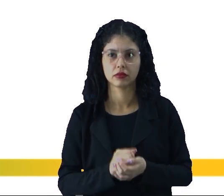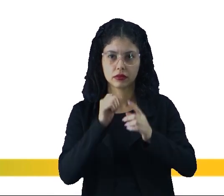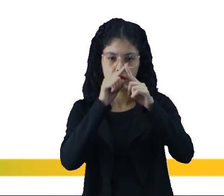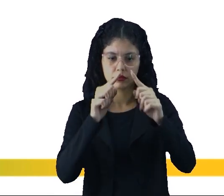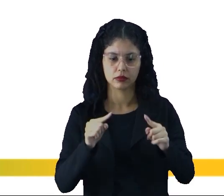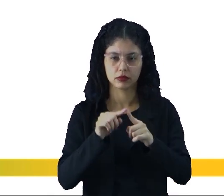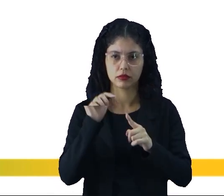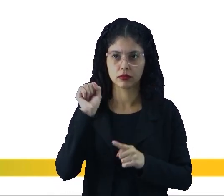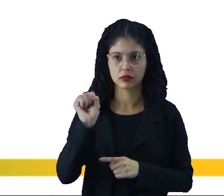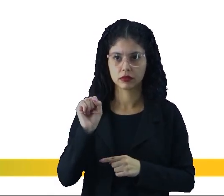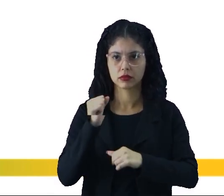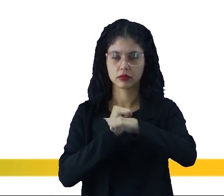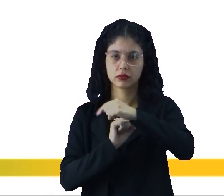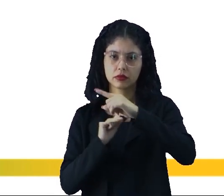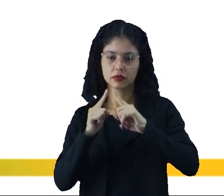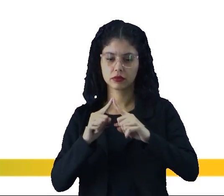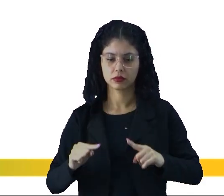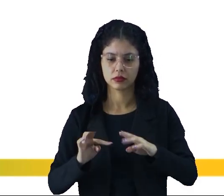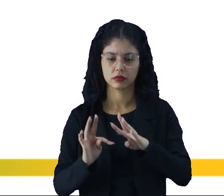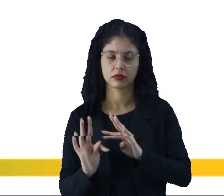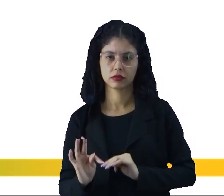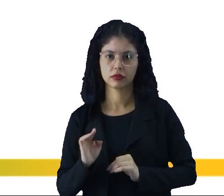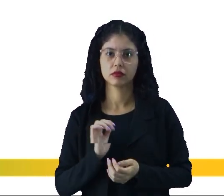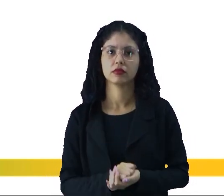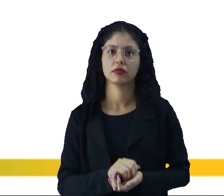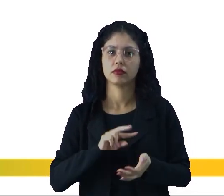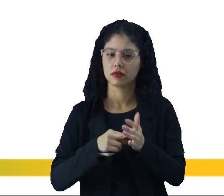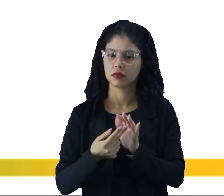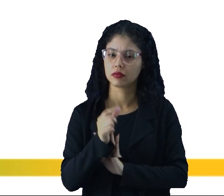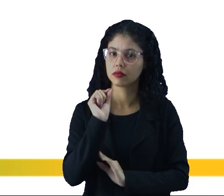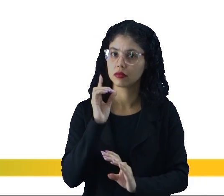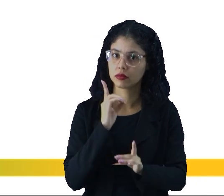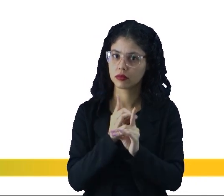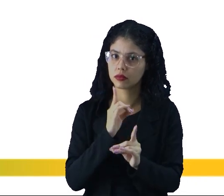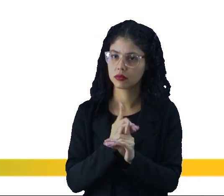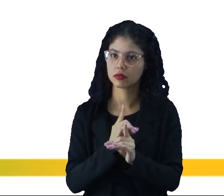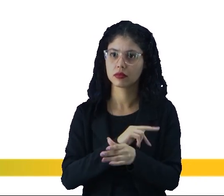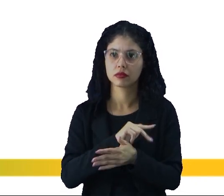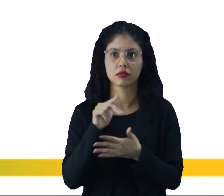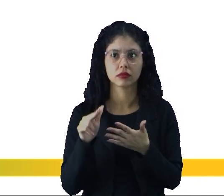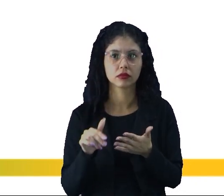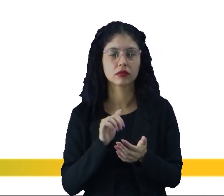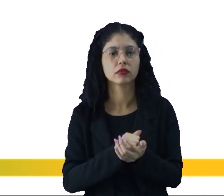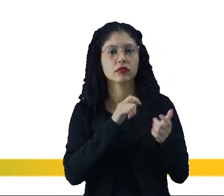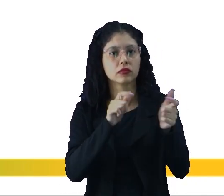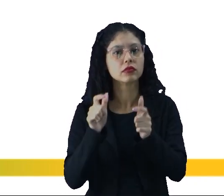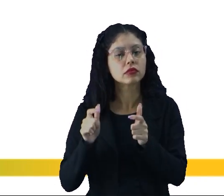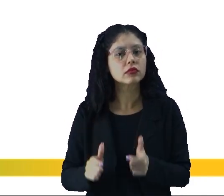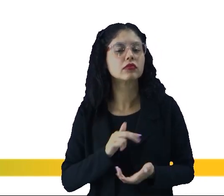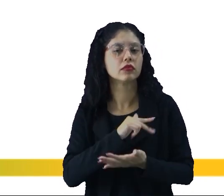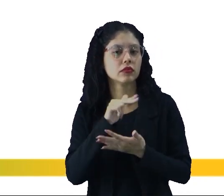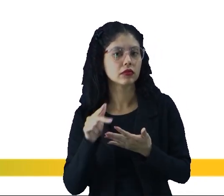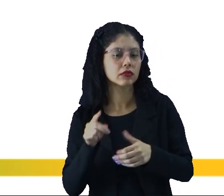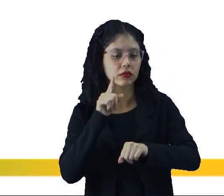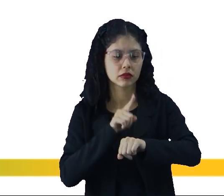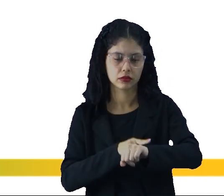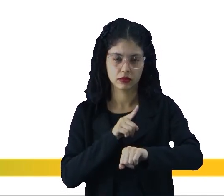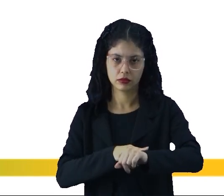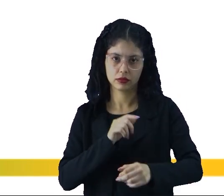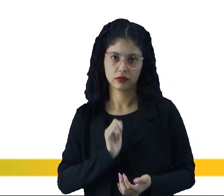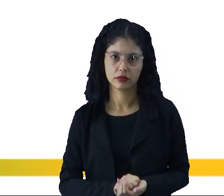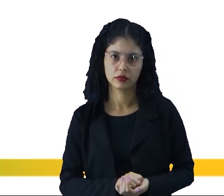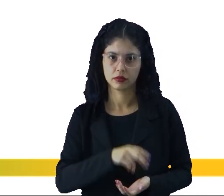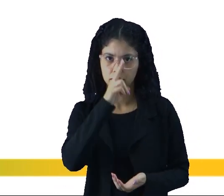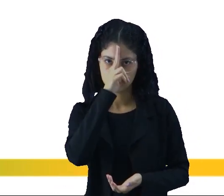é igual a ΔS sobre ΔT. Significa que encontrarmos a variação de espaço sobre a variação de tempo.